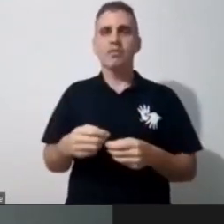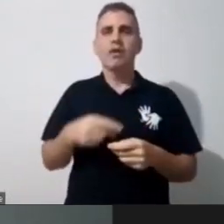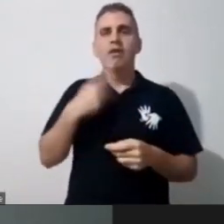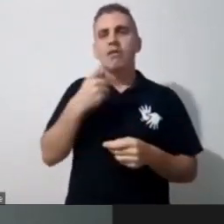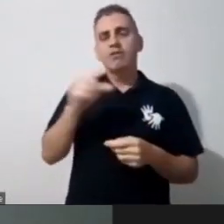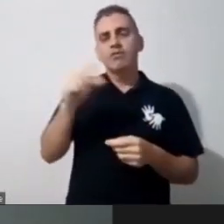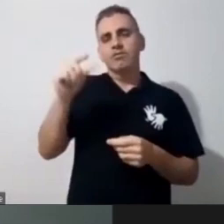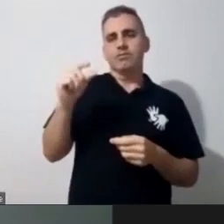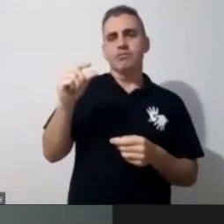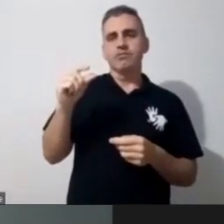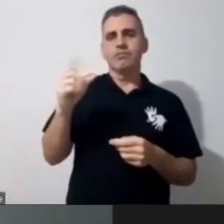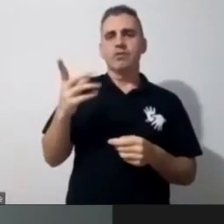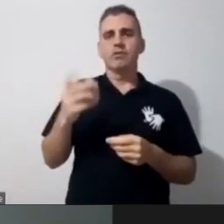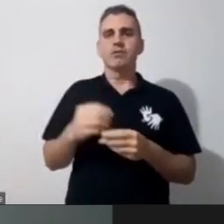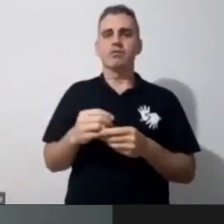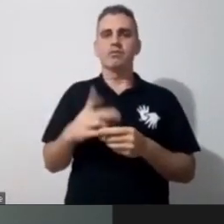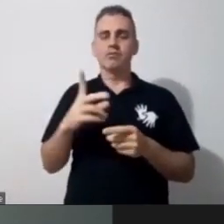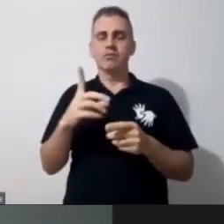deixa eu achar aqui.